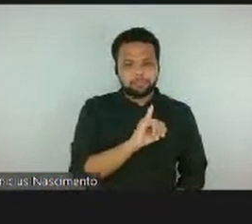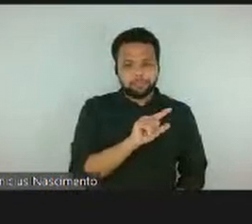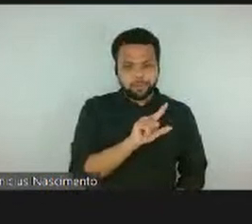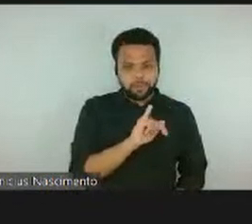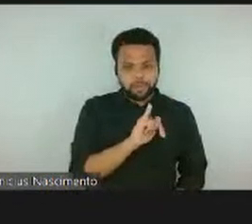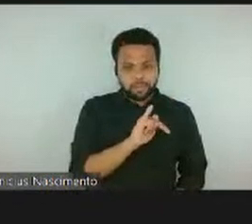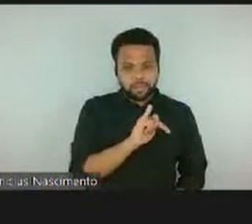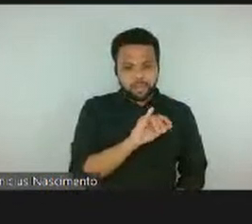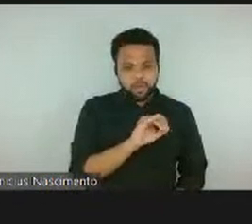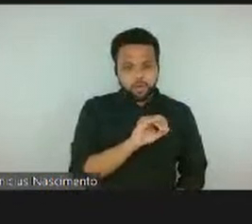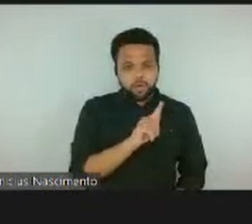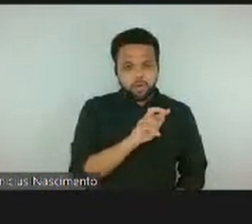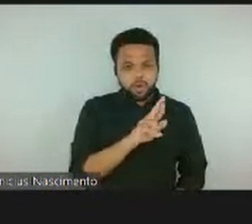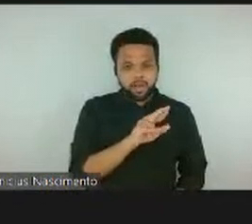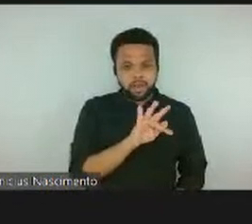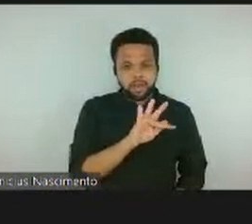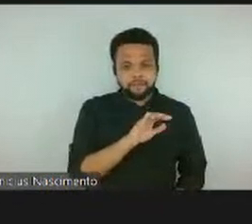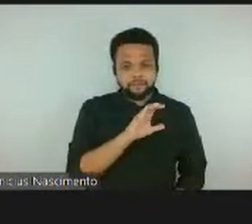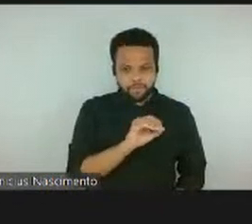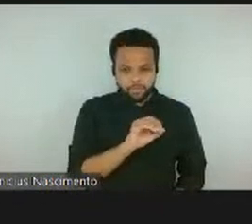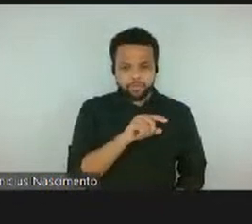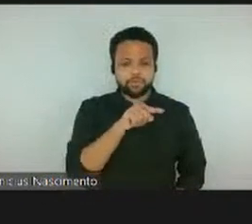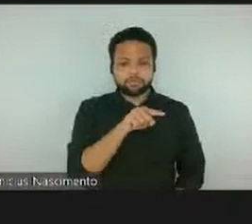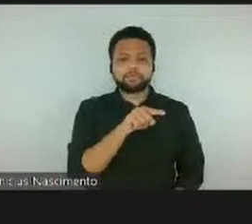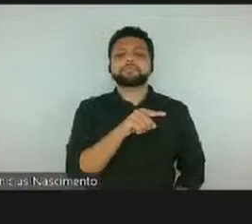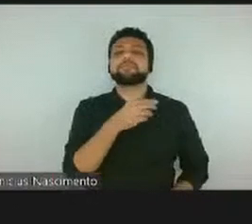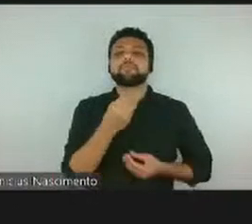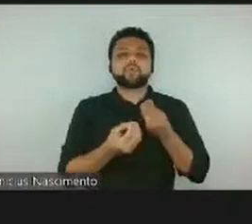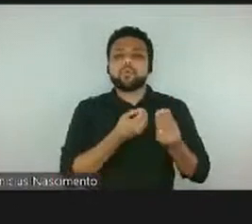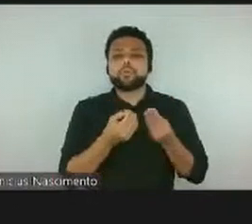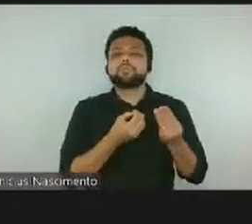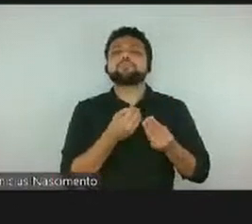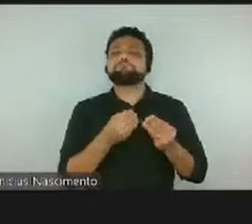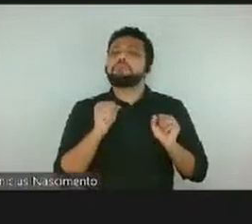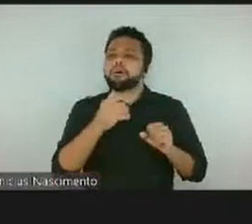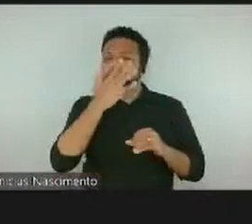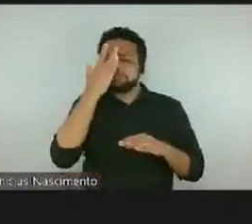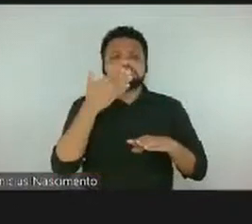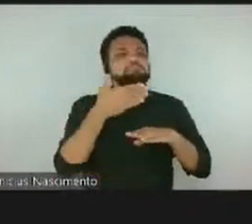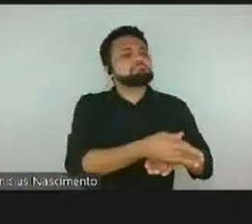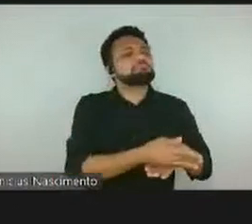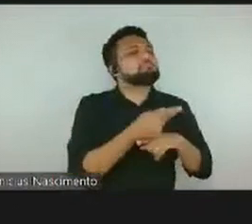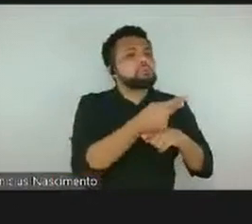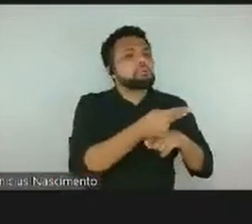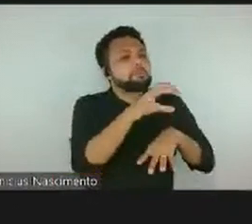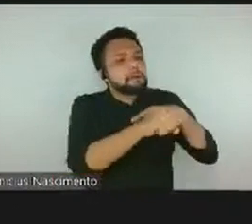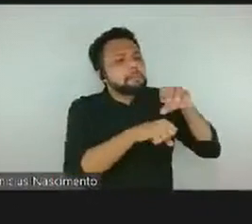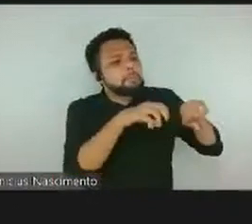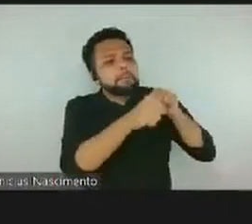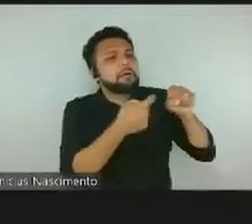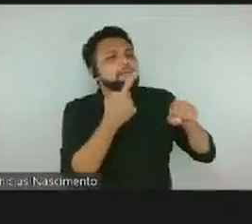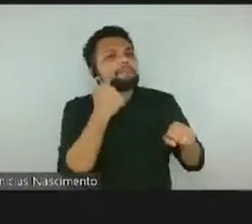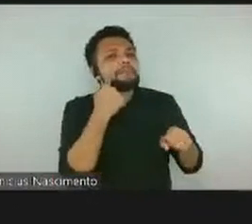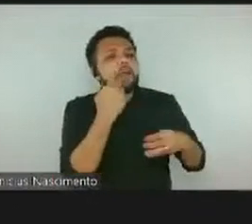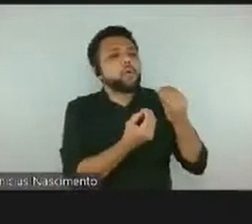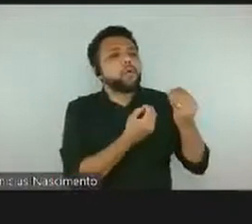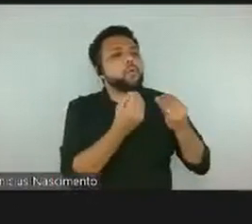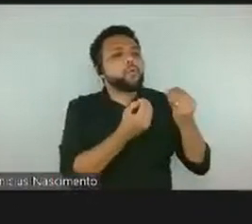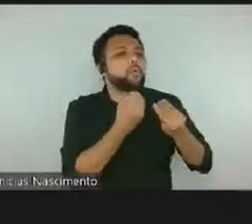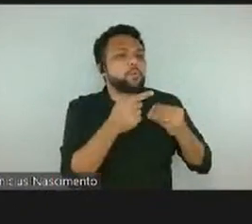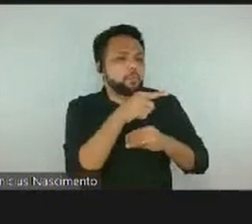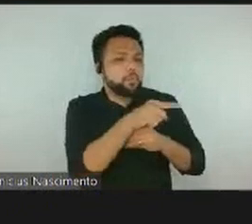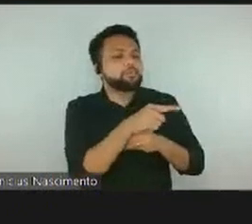podem ser consultados, esses livros, as publicações de artista e, ao final, eu posso dar o link para vocês, para quem tiver interesse